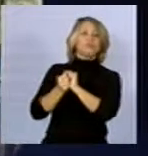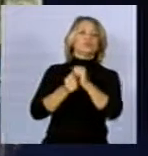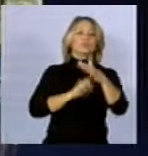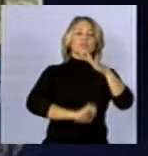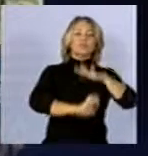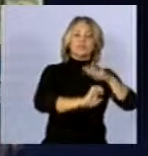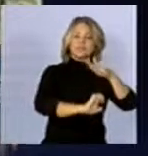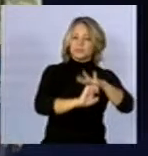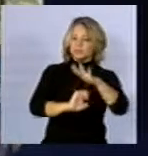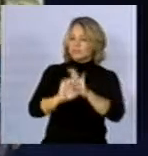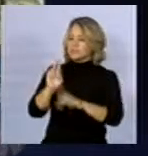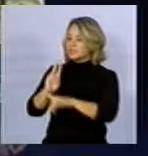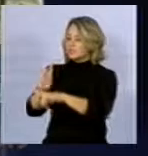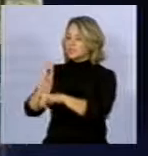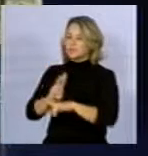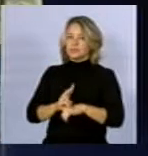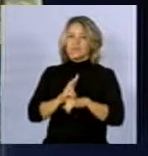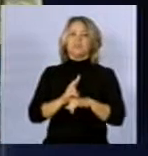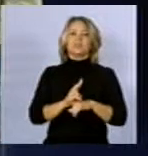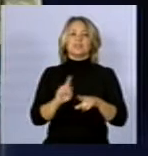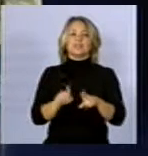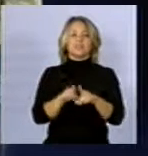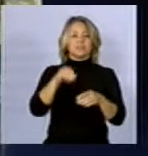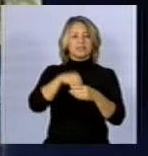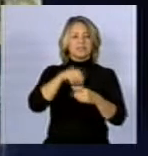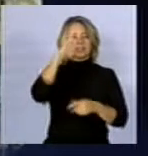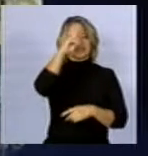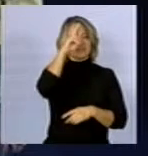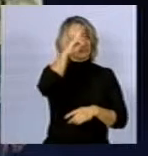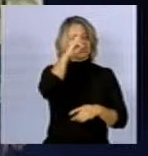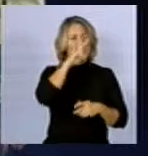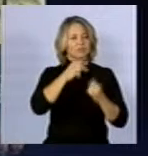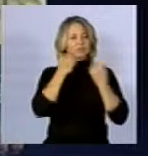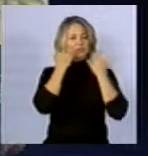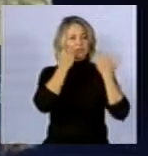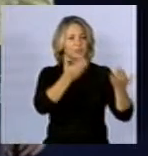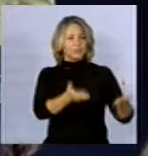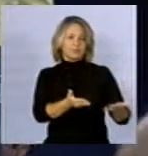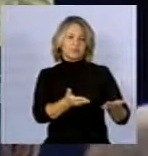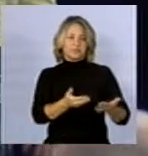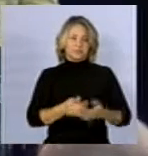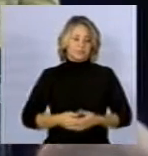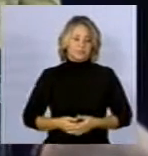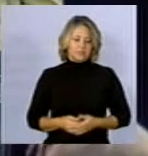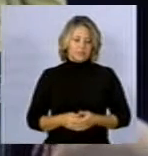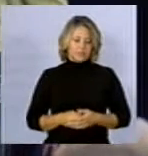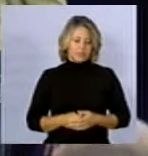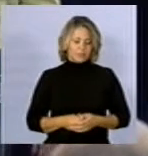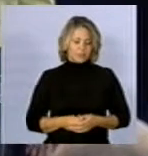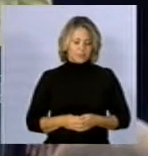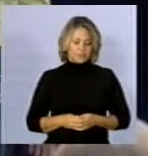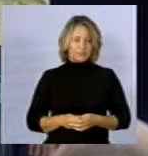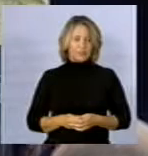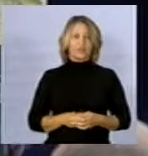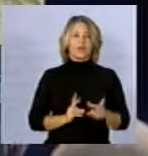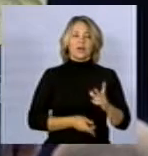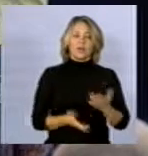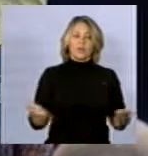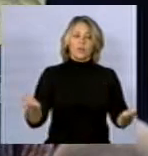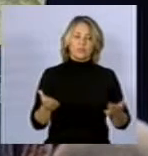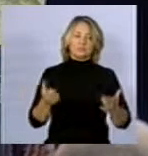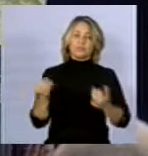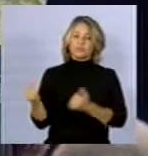controle do mapa histórico da exposição. A disponibilização contínua do banco